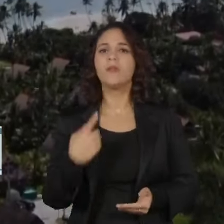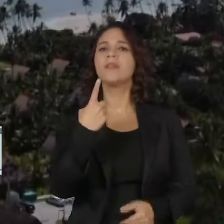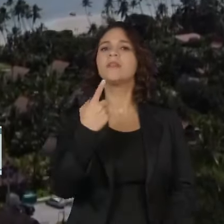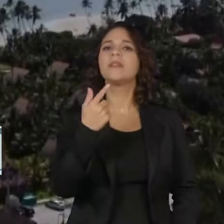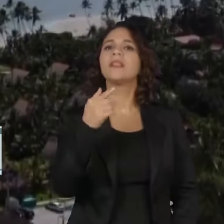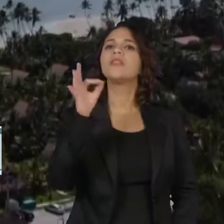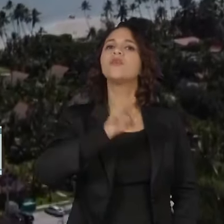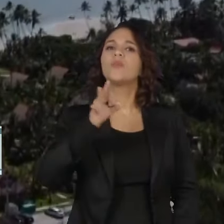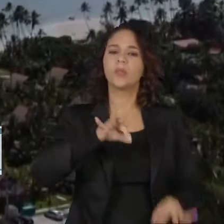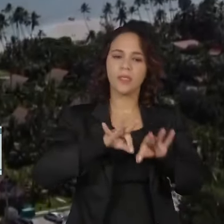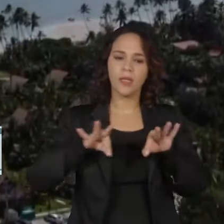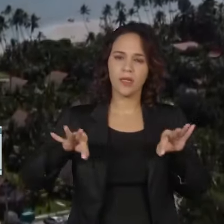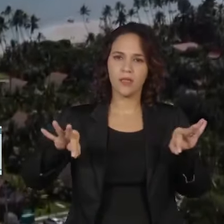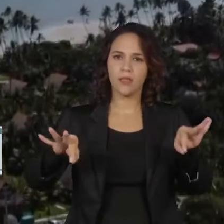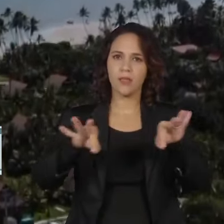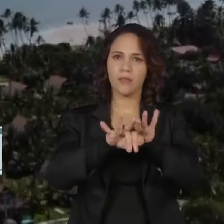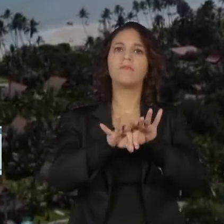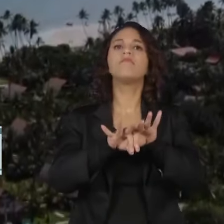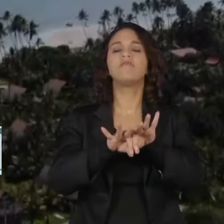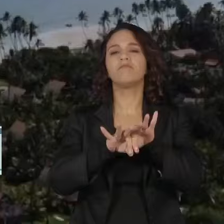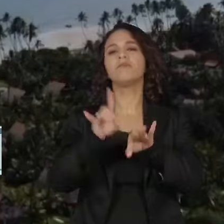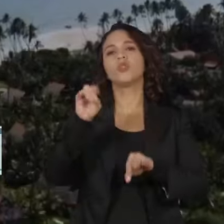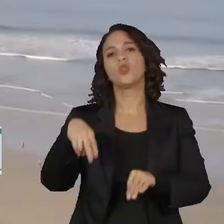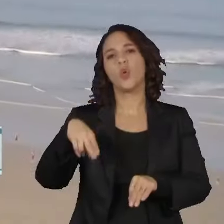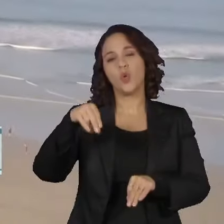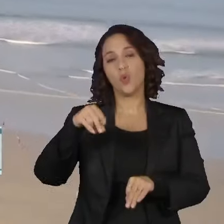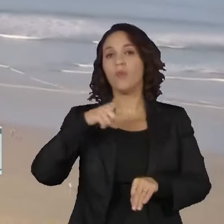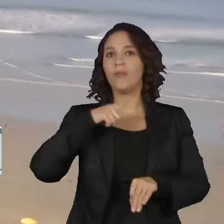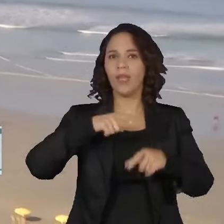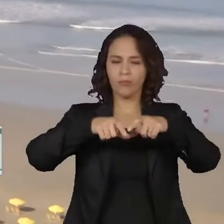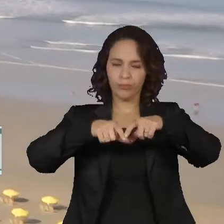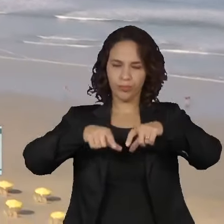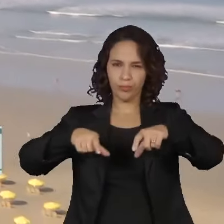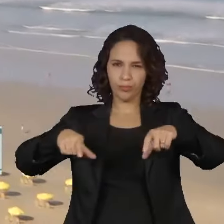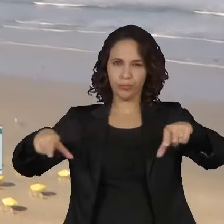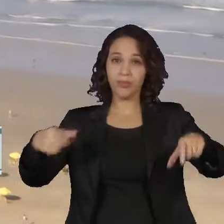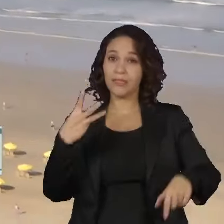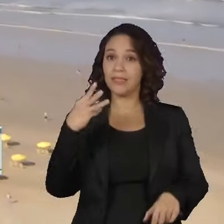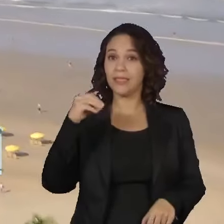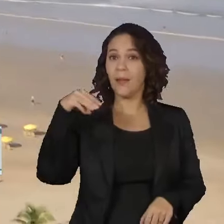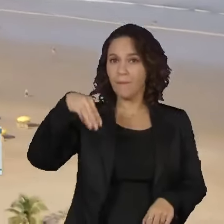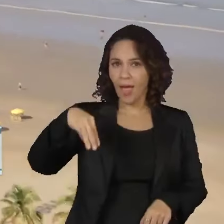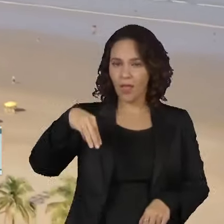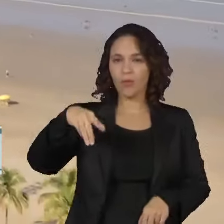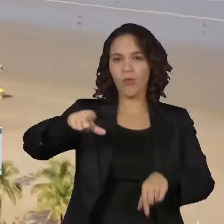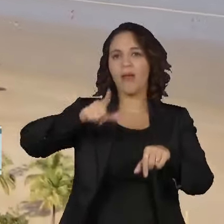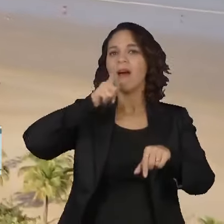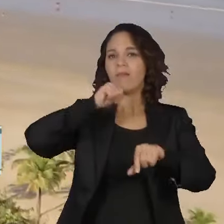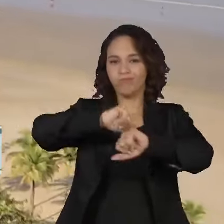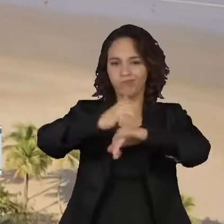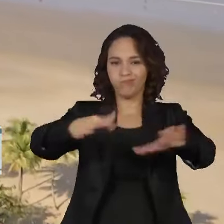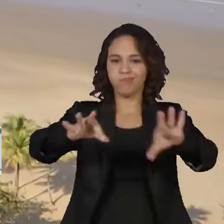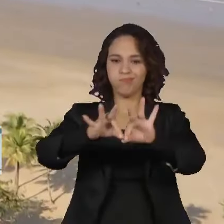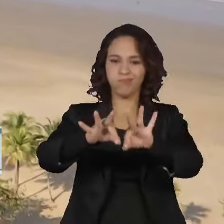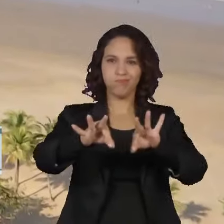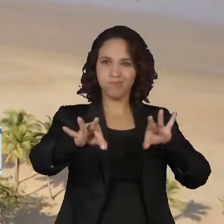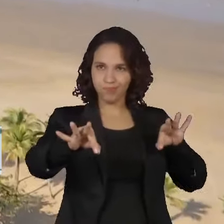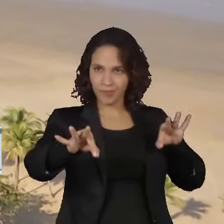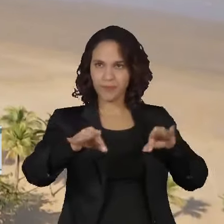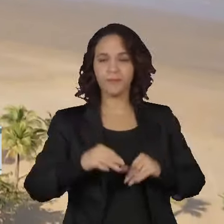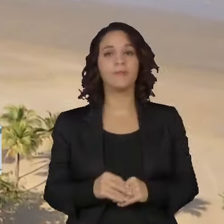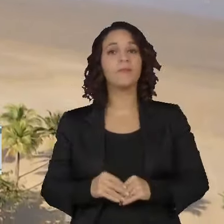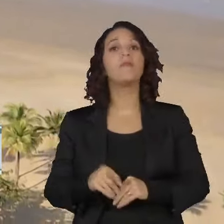dos terrenos e imóveis construídos numa faixa de cerca de 30 metros a partir do mar. A